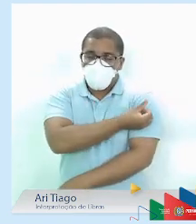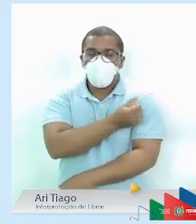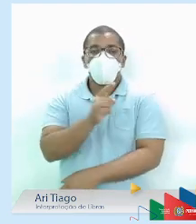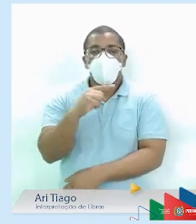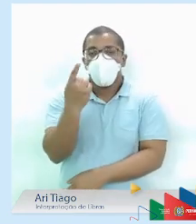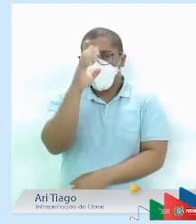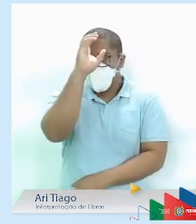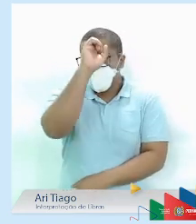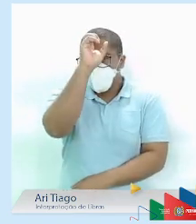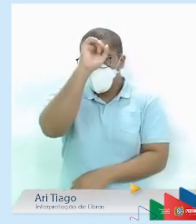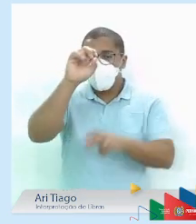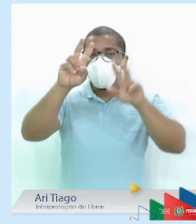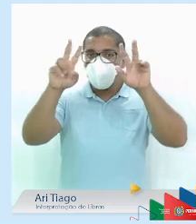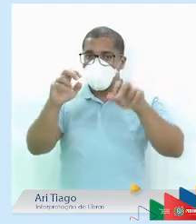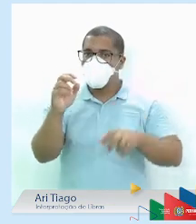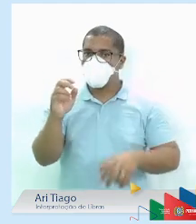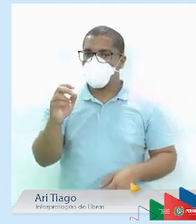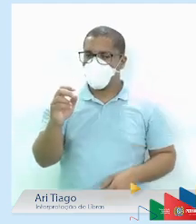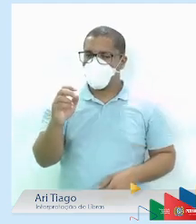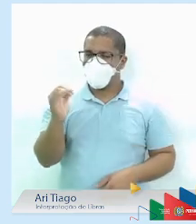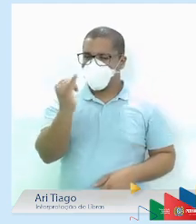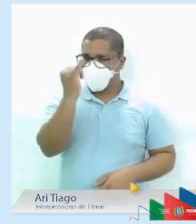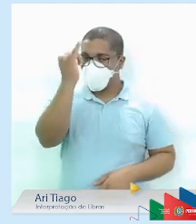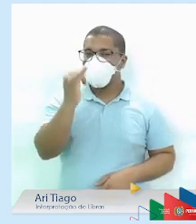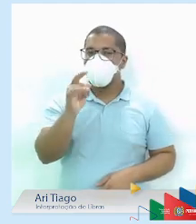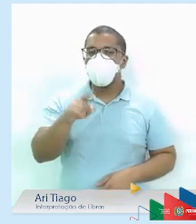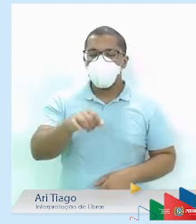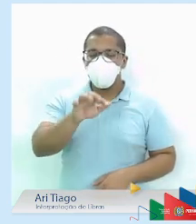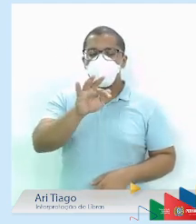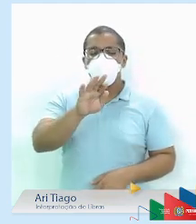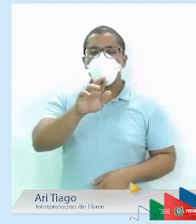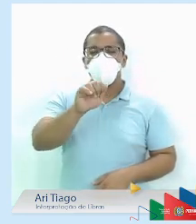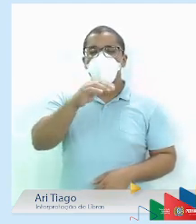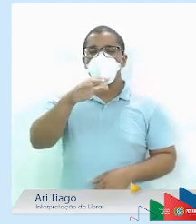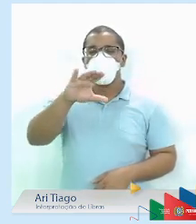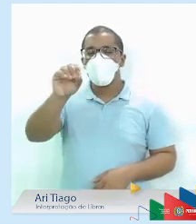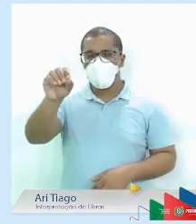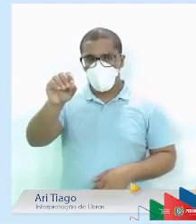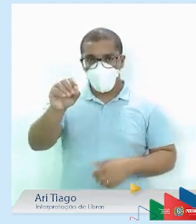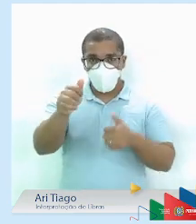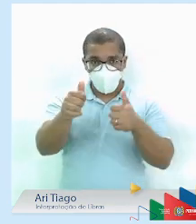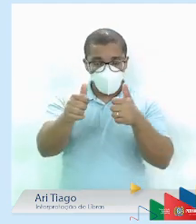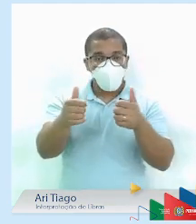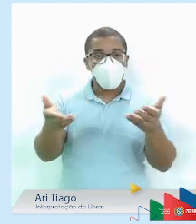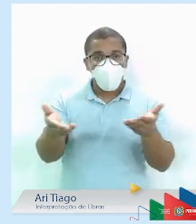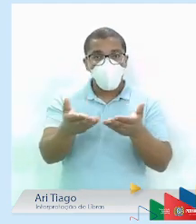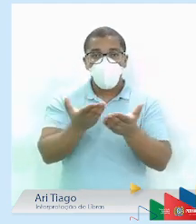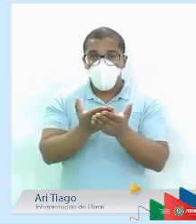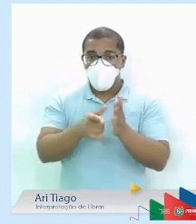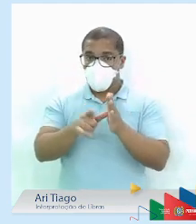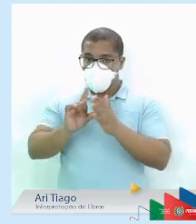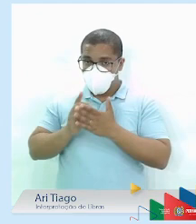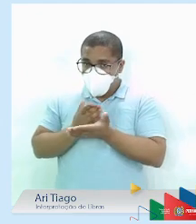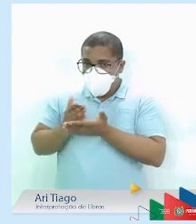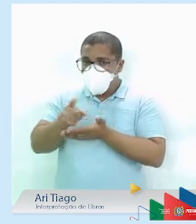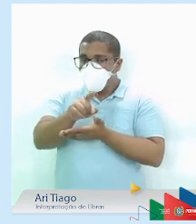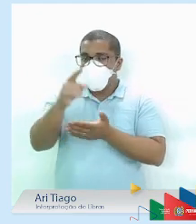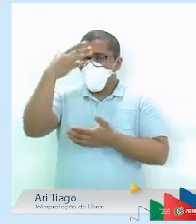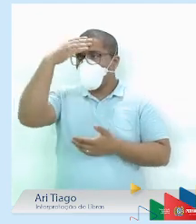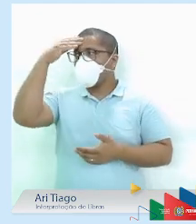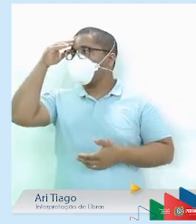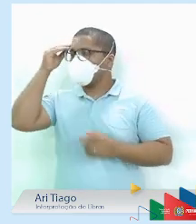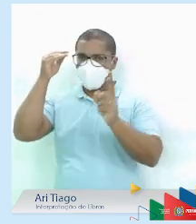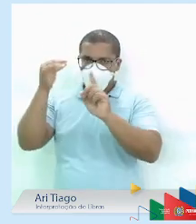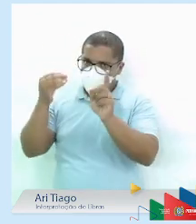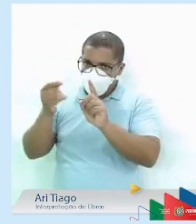vamos trabalhar um tema muito polêmico, fração, tá bom? Mas antes de iniciar a aula, não esquece de estar aí inscrito